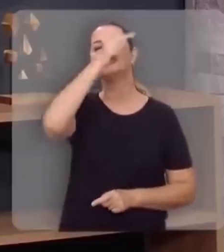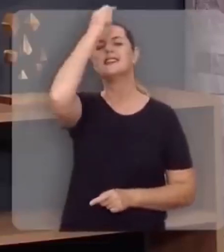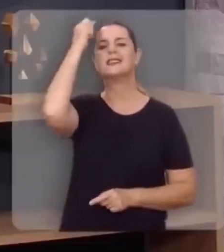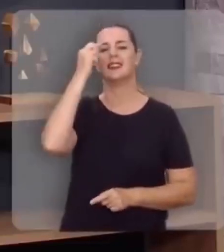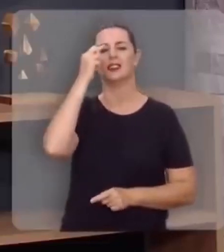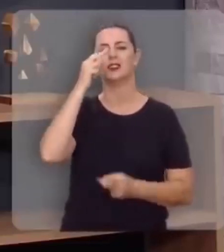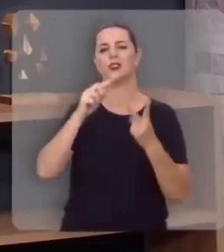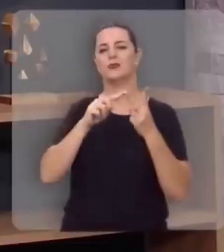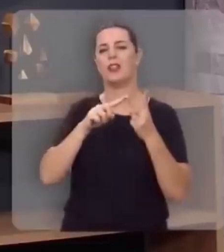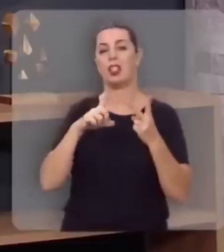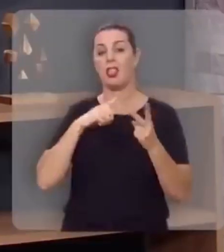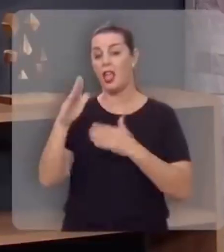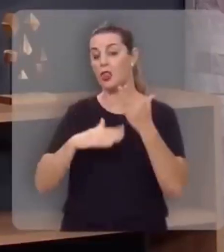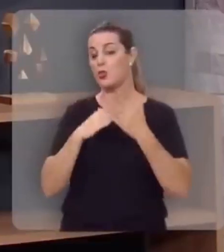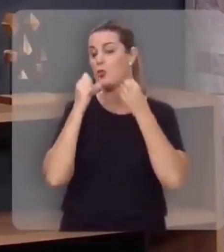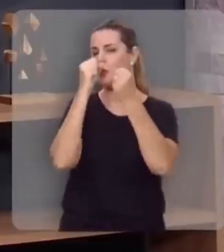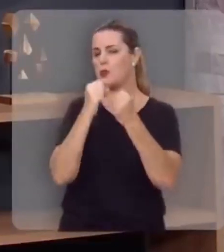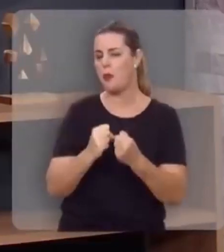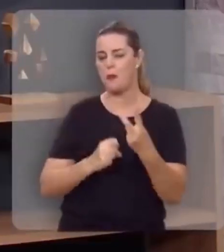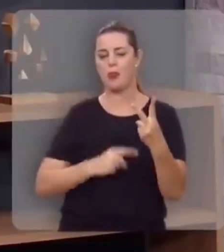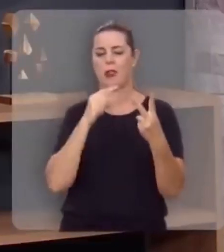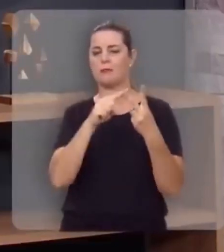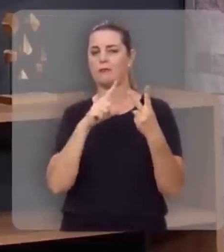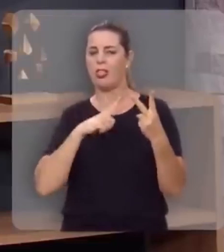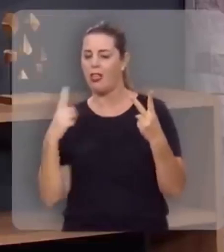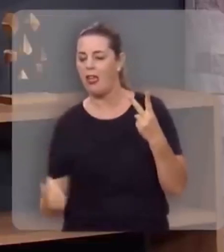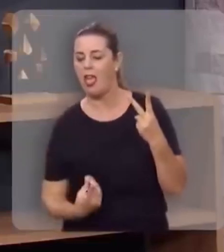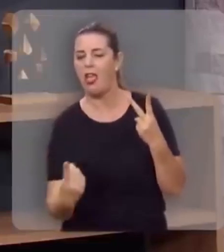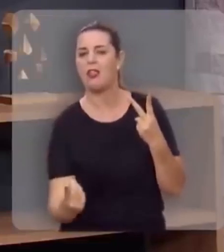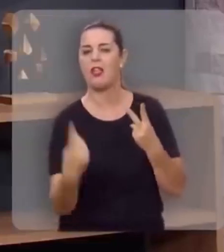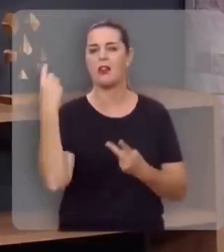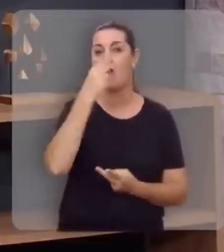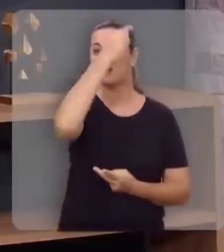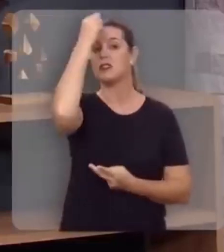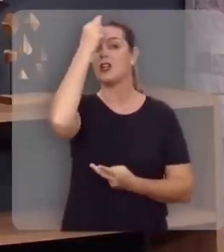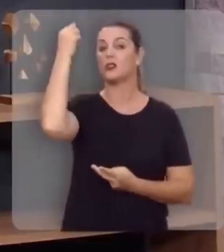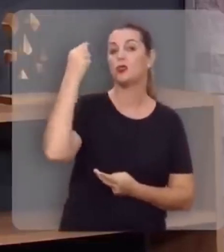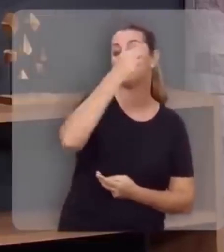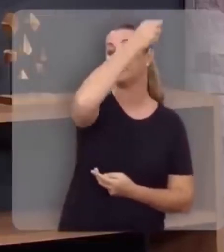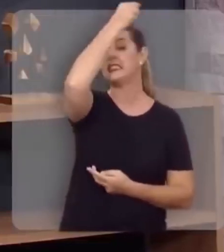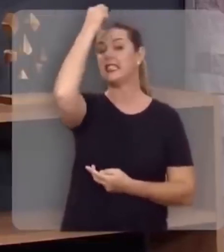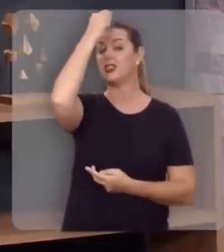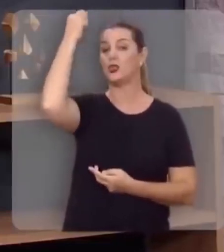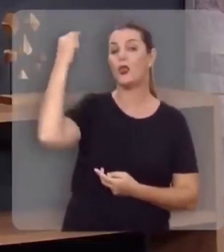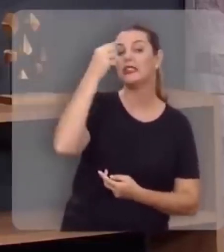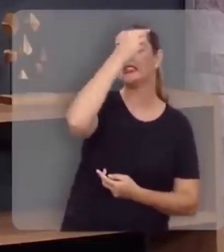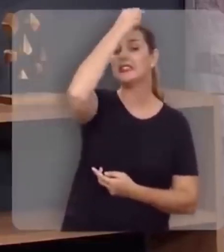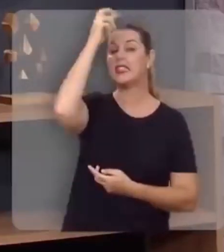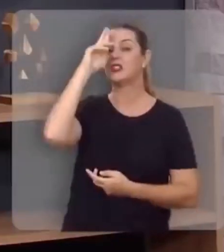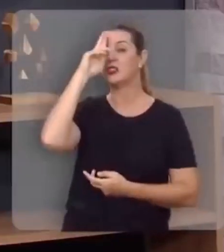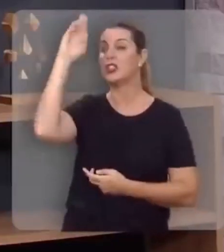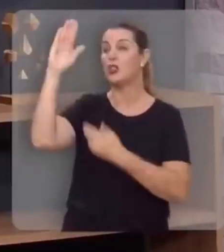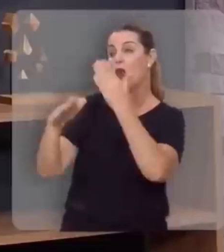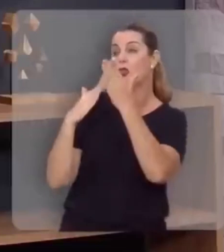que ele é o Deus Onipotente, que ele é o Deus Eterno, Santo, Santo, Santo, é o